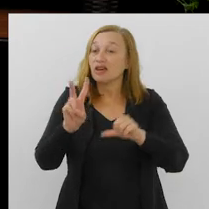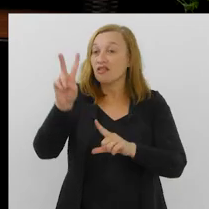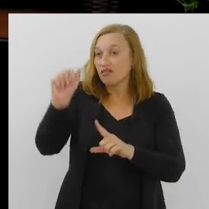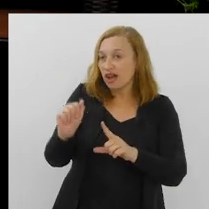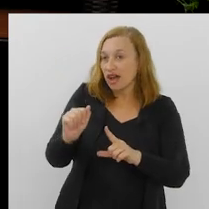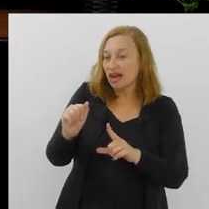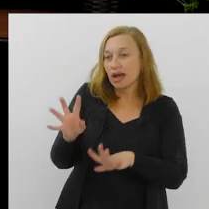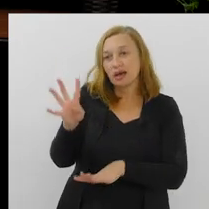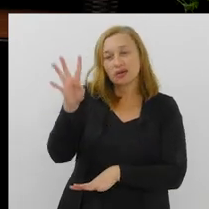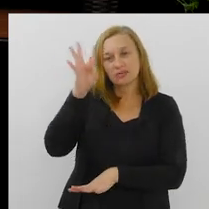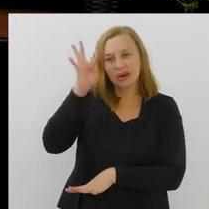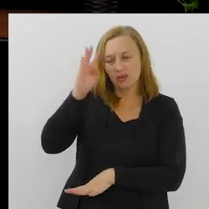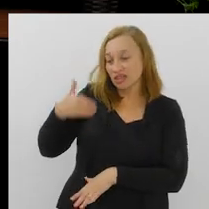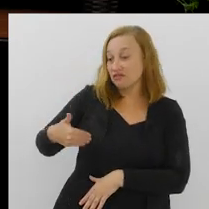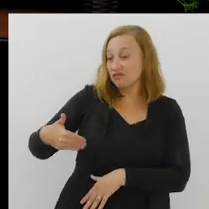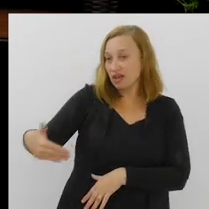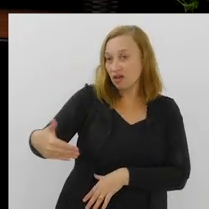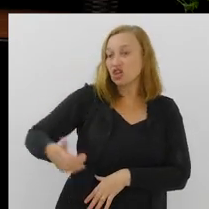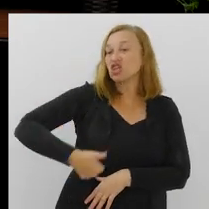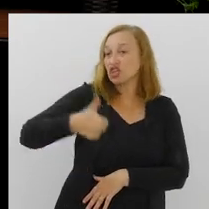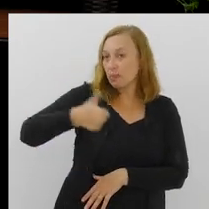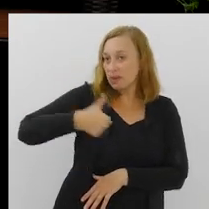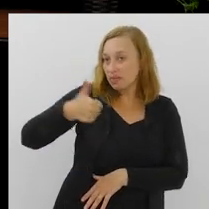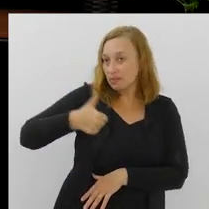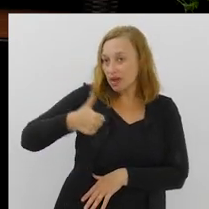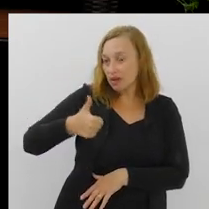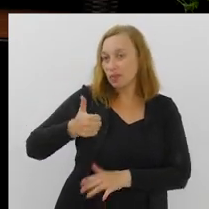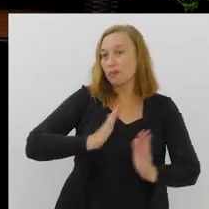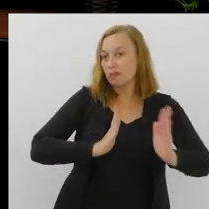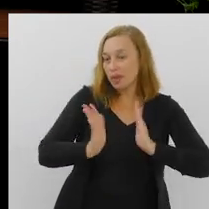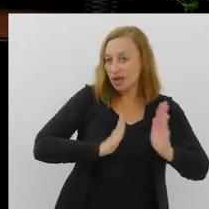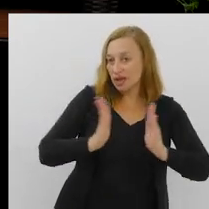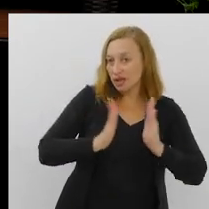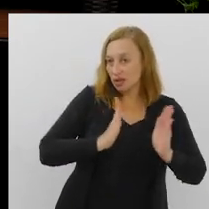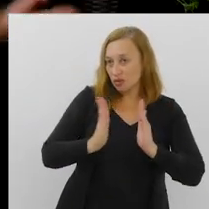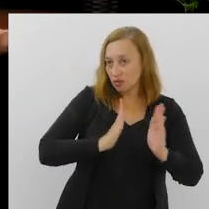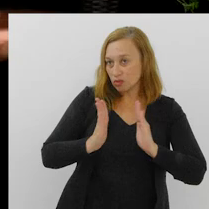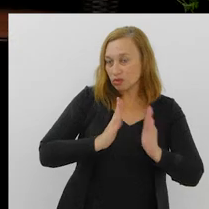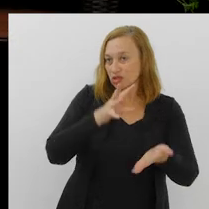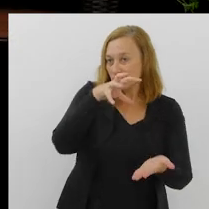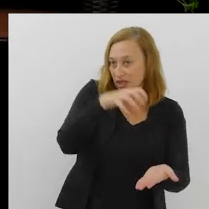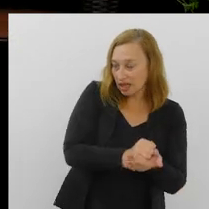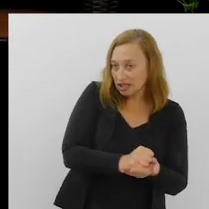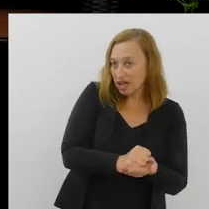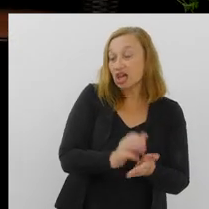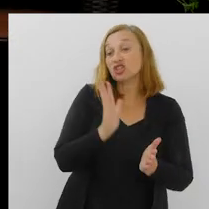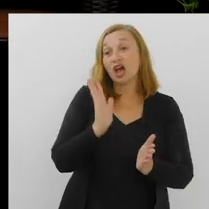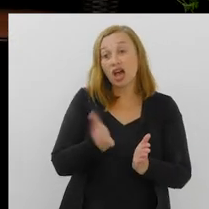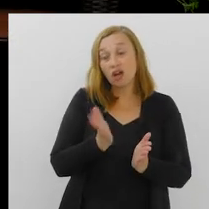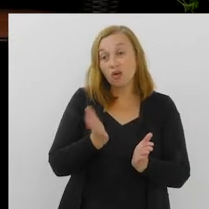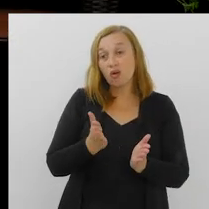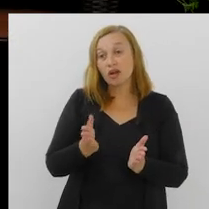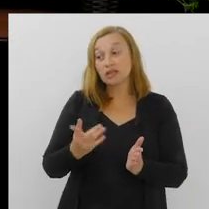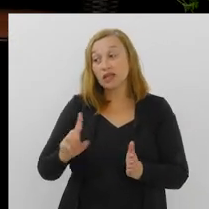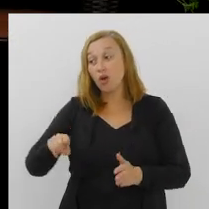plataformas, vai disponibilizar vagas a partir de quarta-feira. A gente já teve um primeiro lote. A gente vai ter um